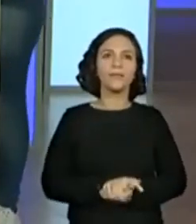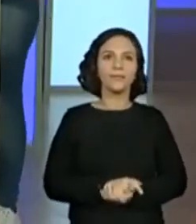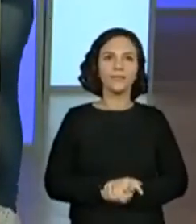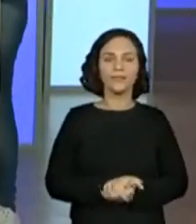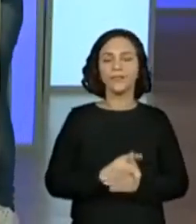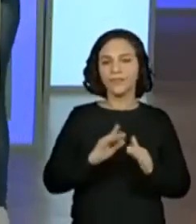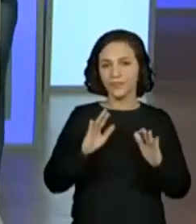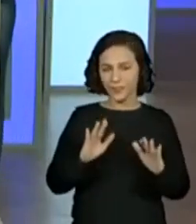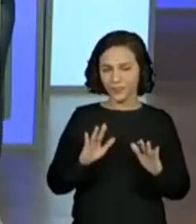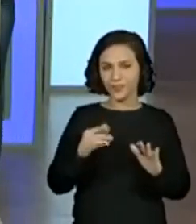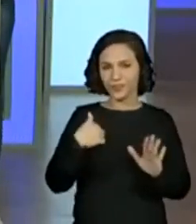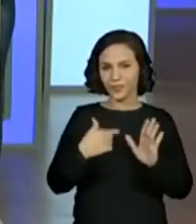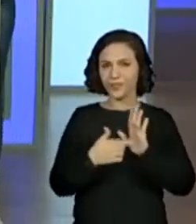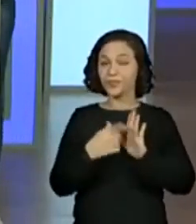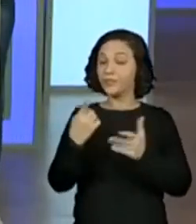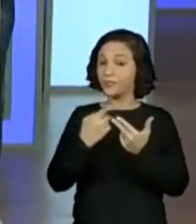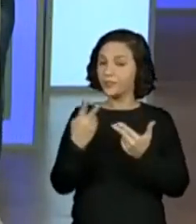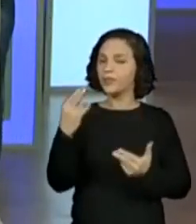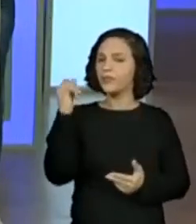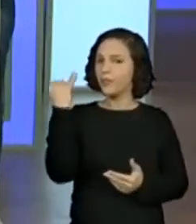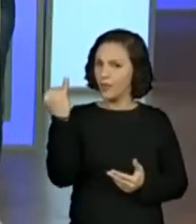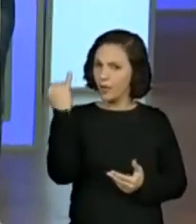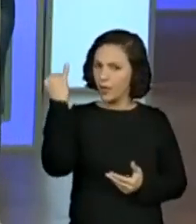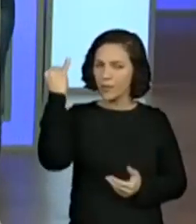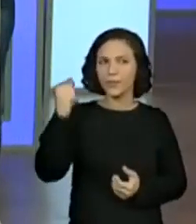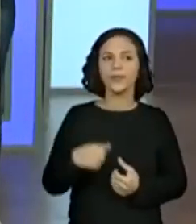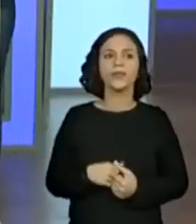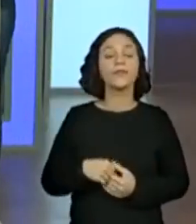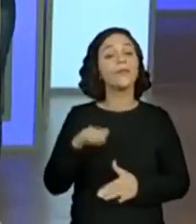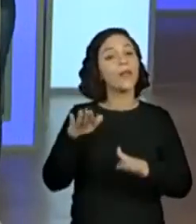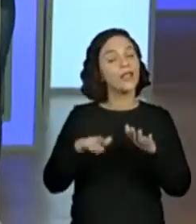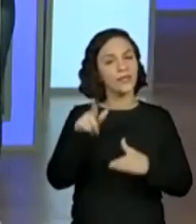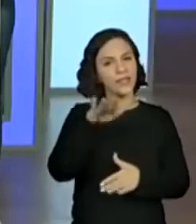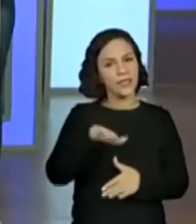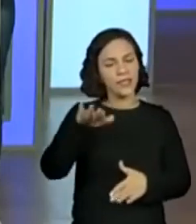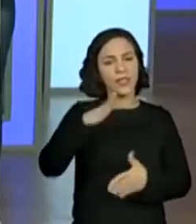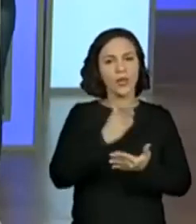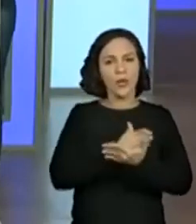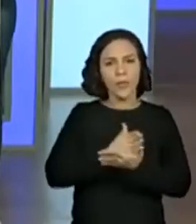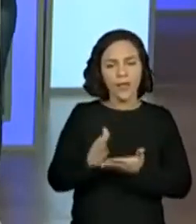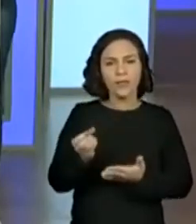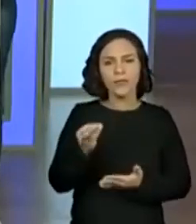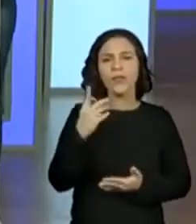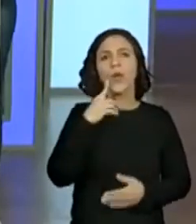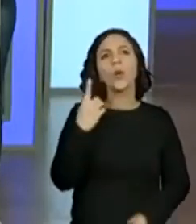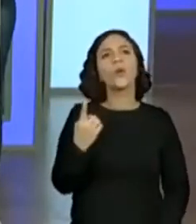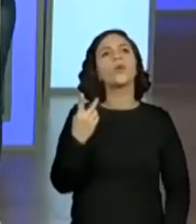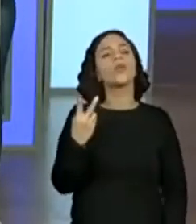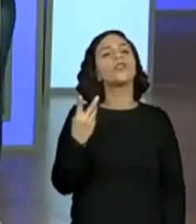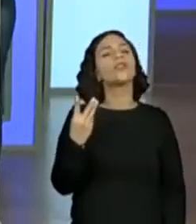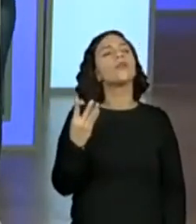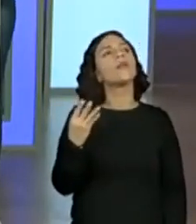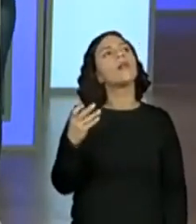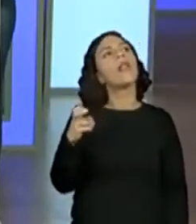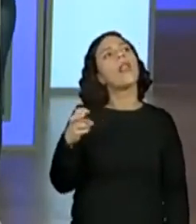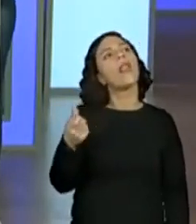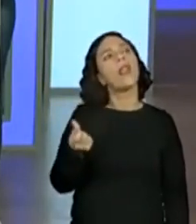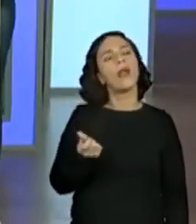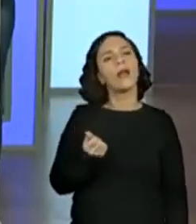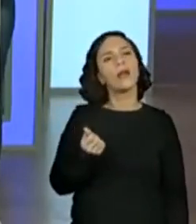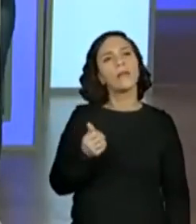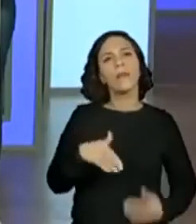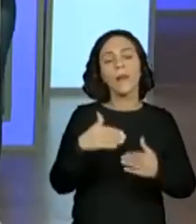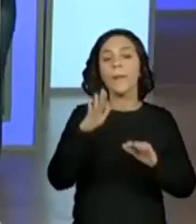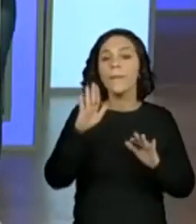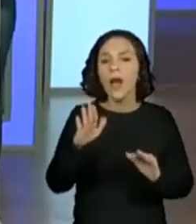Só para a gente... Você falou uma coisa super importante. Às vezes, a criança, ela começa a contar e ela fica, um, dois, três, quatro, cinco, seis, sete...